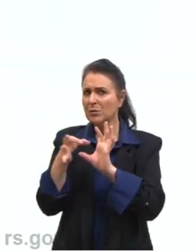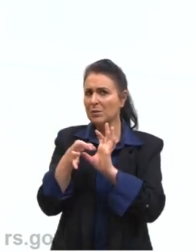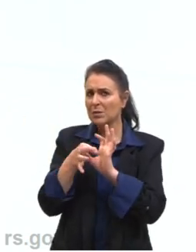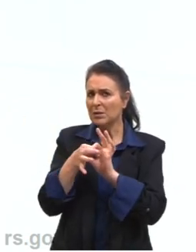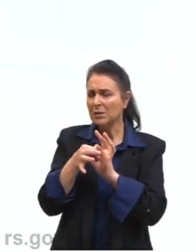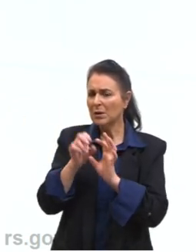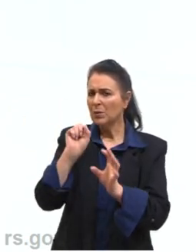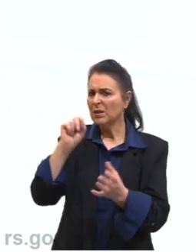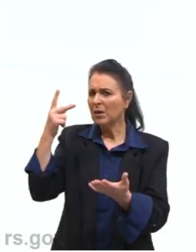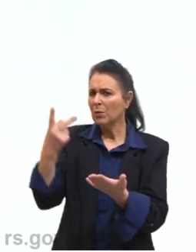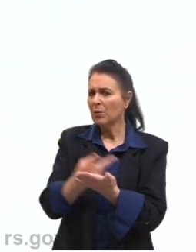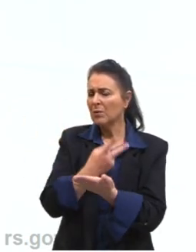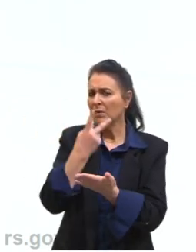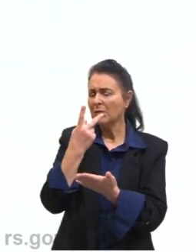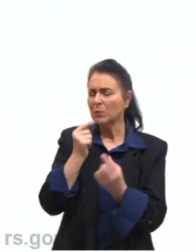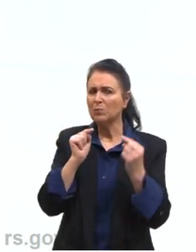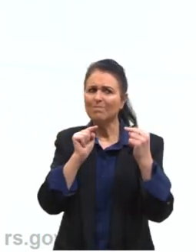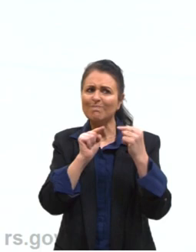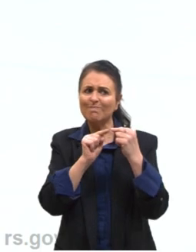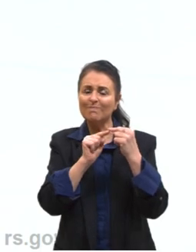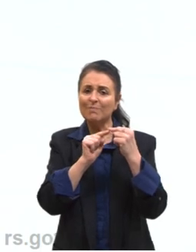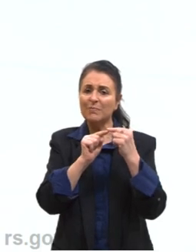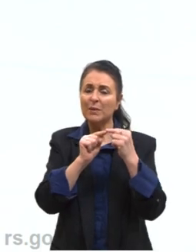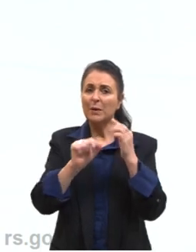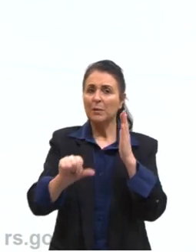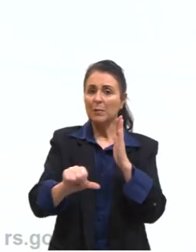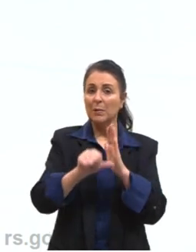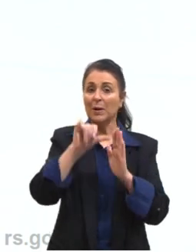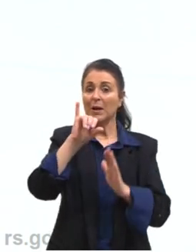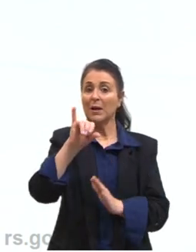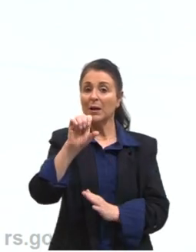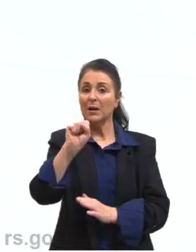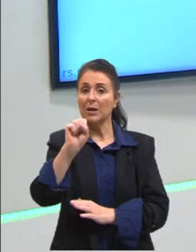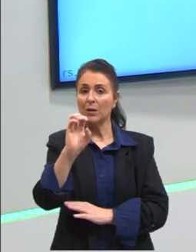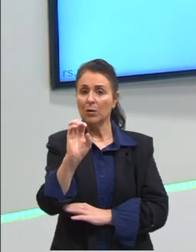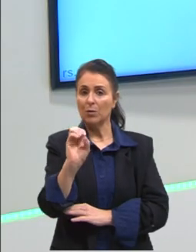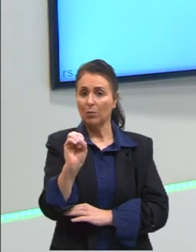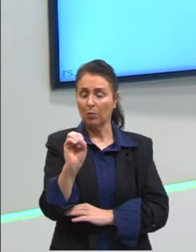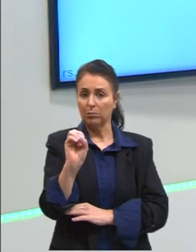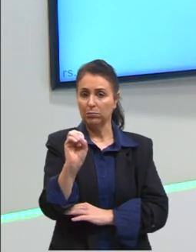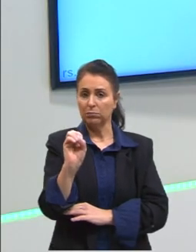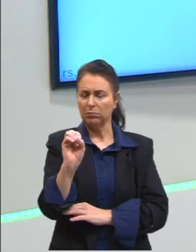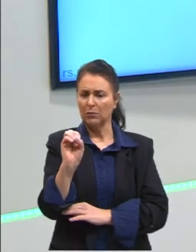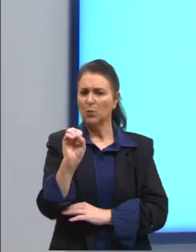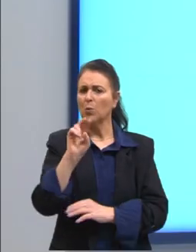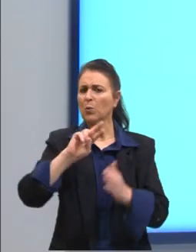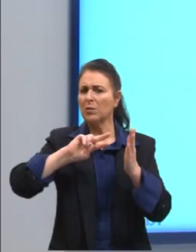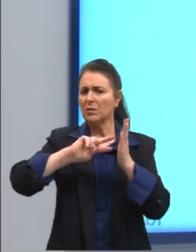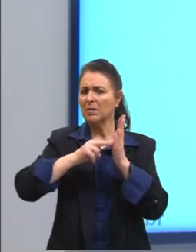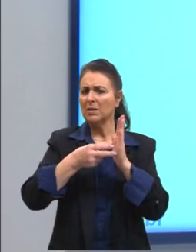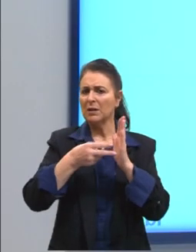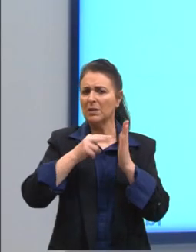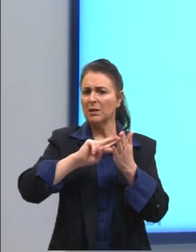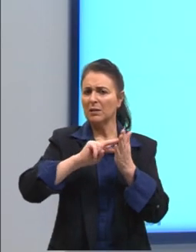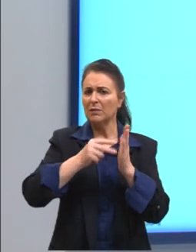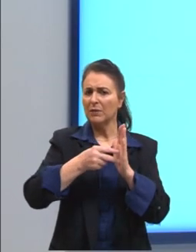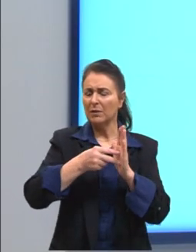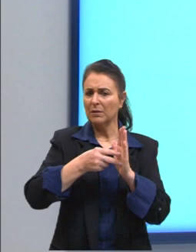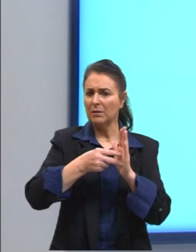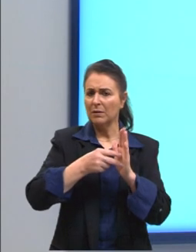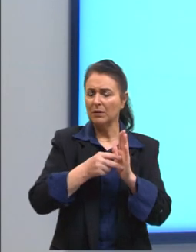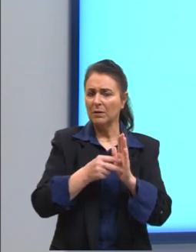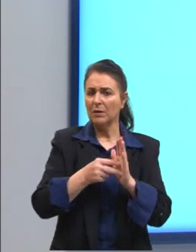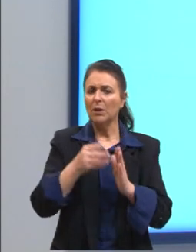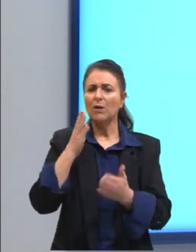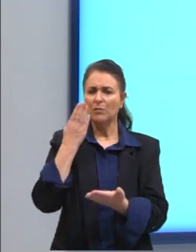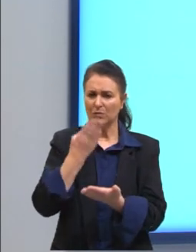Prestem atenção, a gente tem a primeira coisa, iso. Iso é um termo que vocês já viram nas